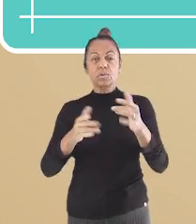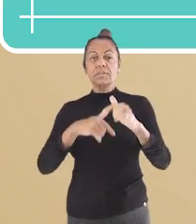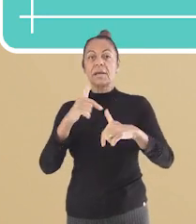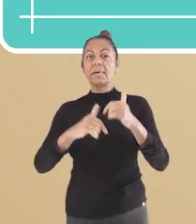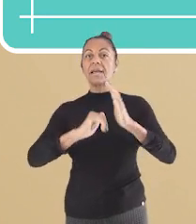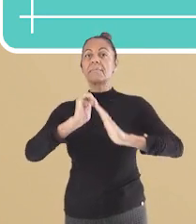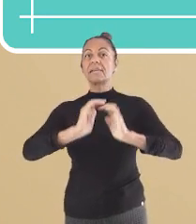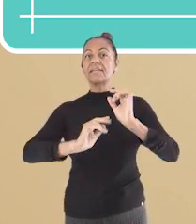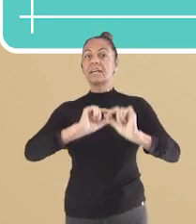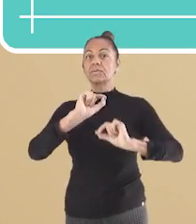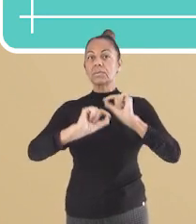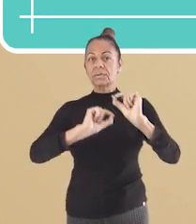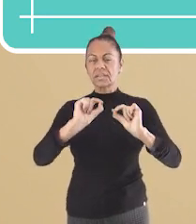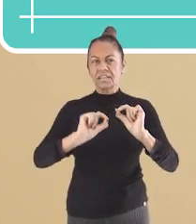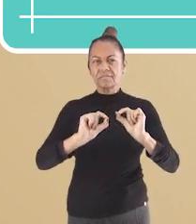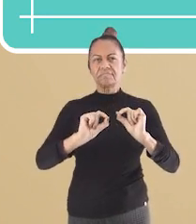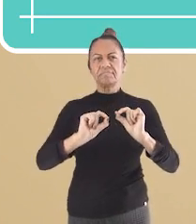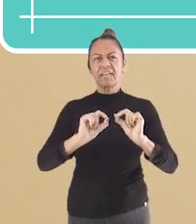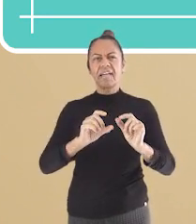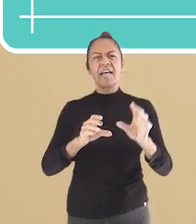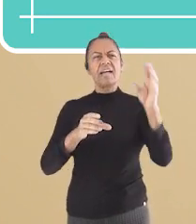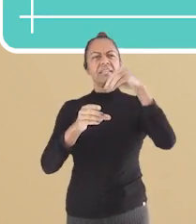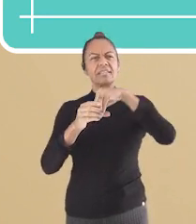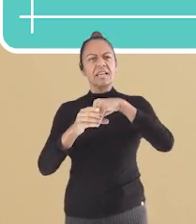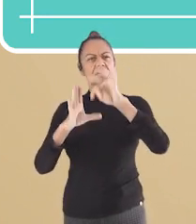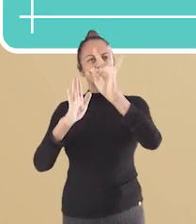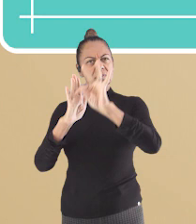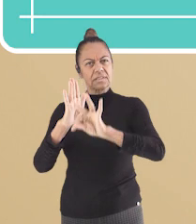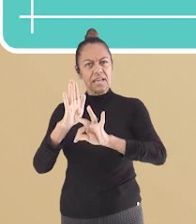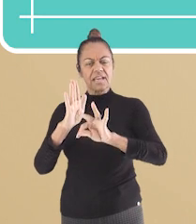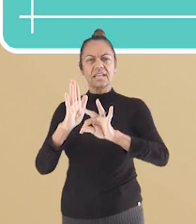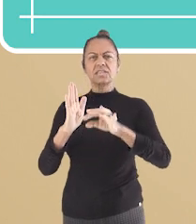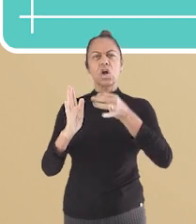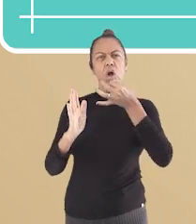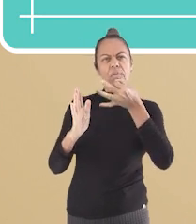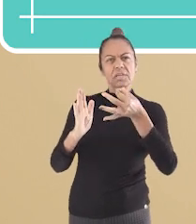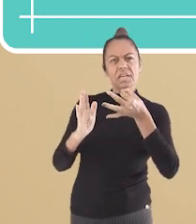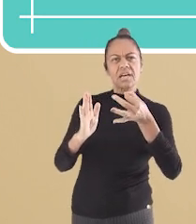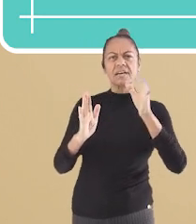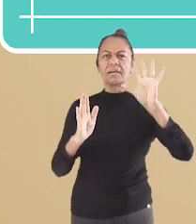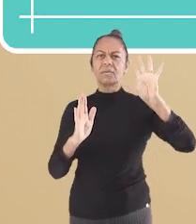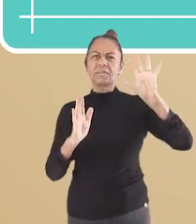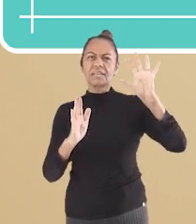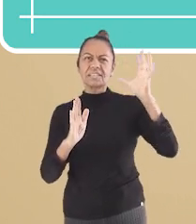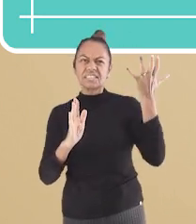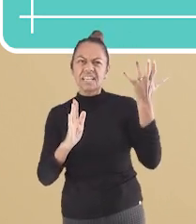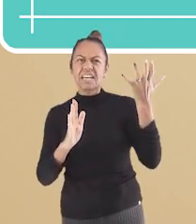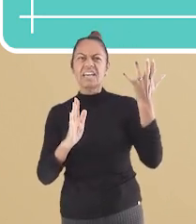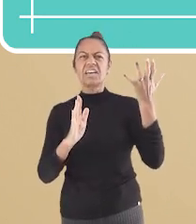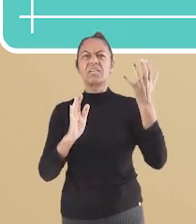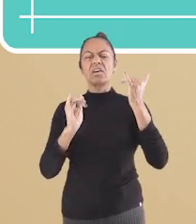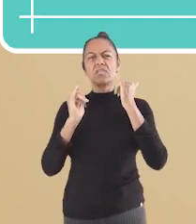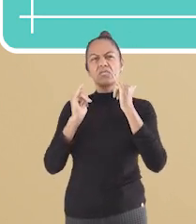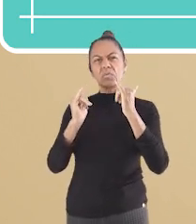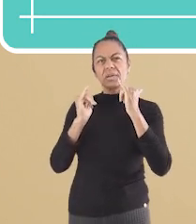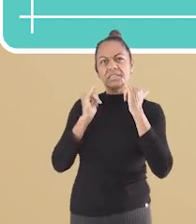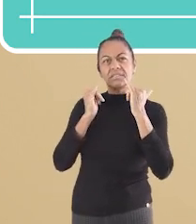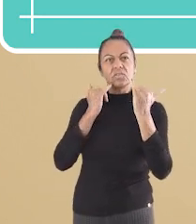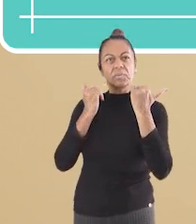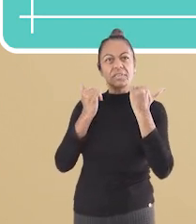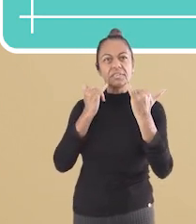iremos trabalhar hoje é distinguir fatos de opiniões, sugestões em textos, informativos,